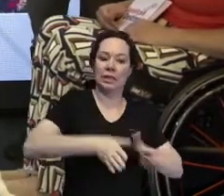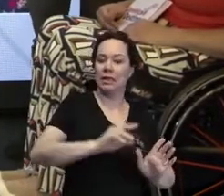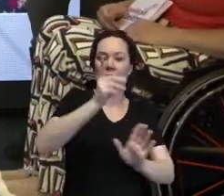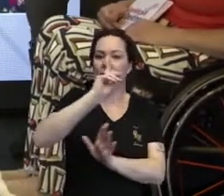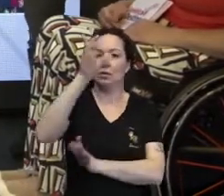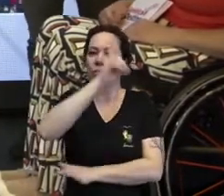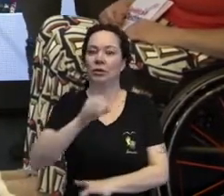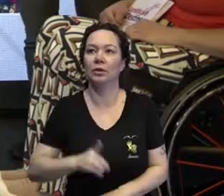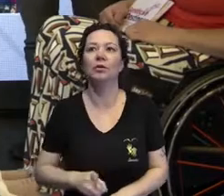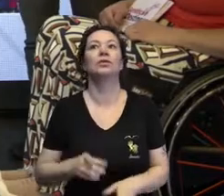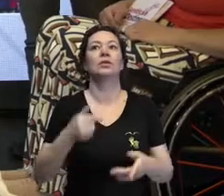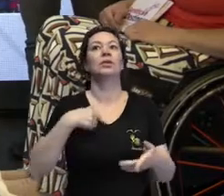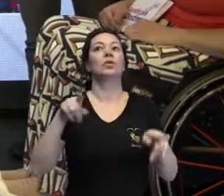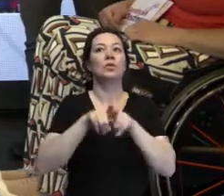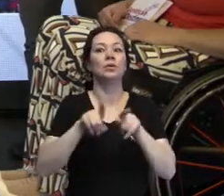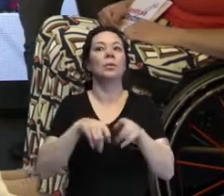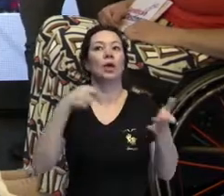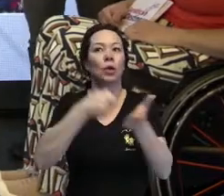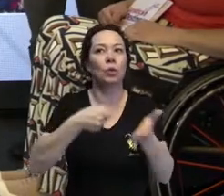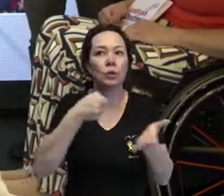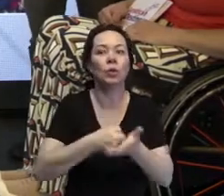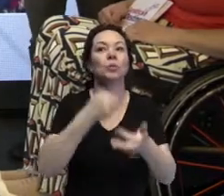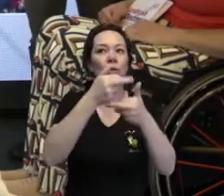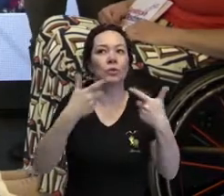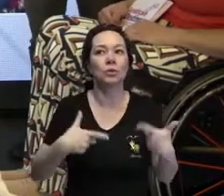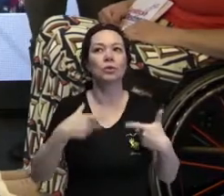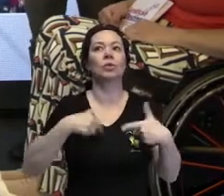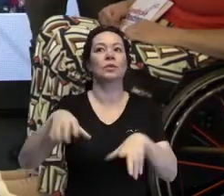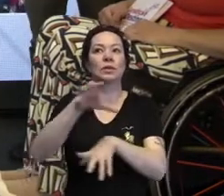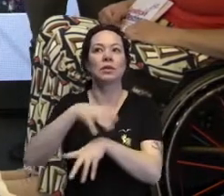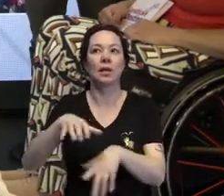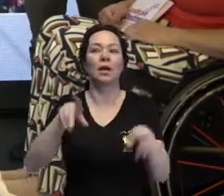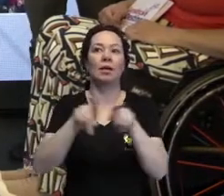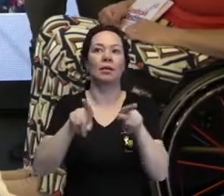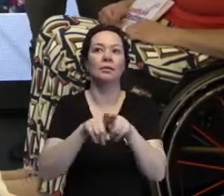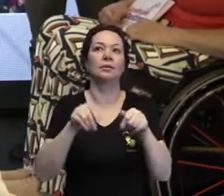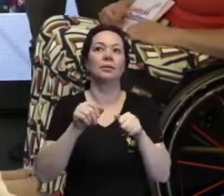E isso também me alertou para muitas questões que com certeza vamos abordar aqui.